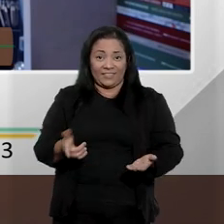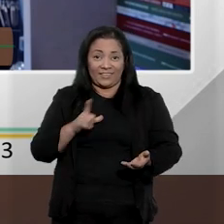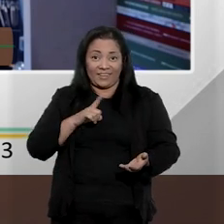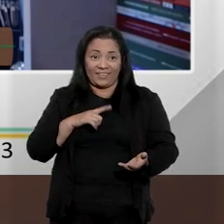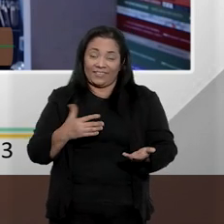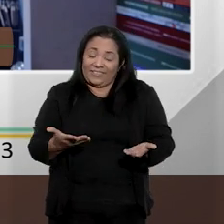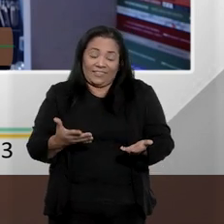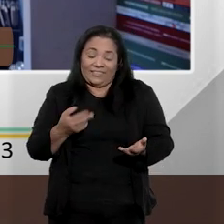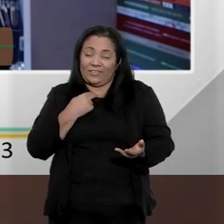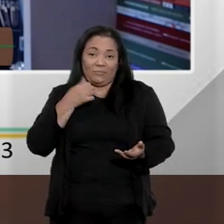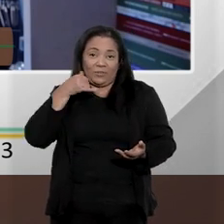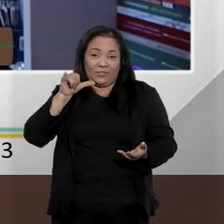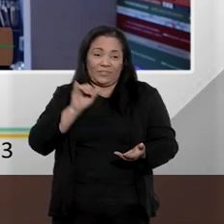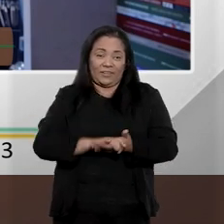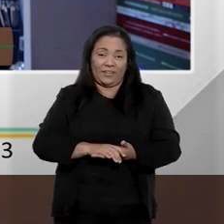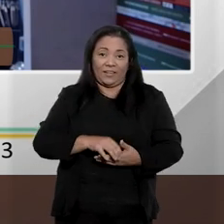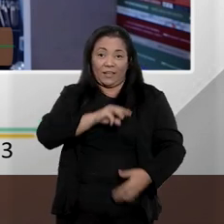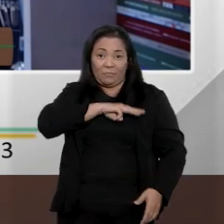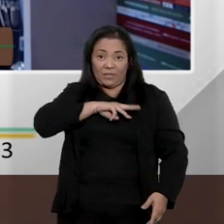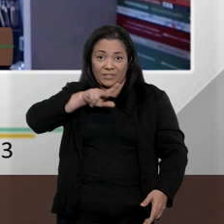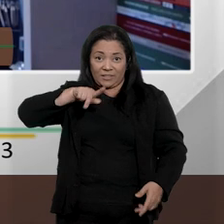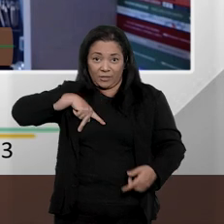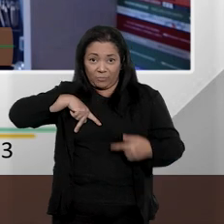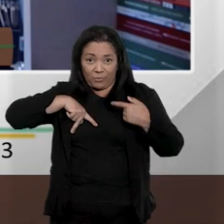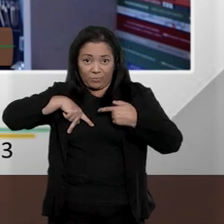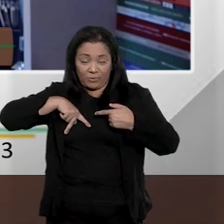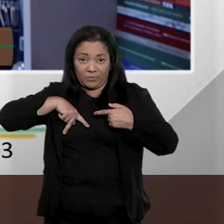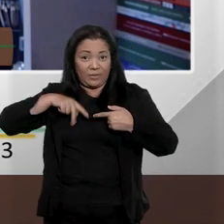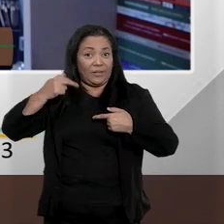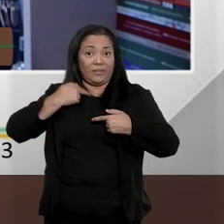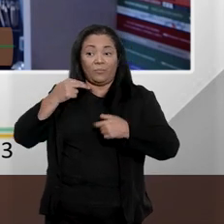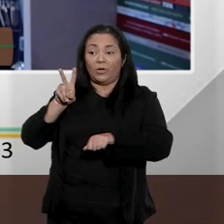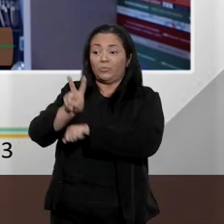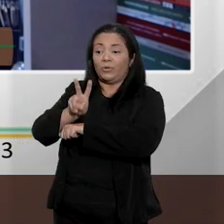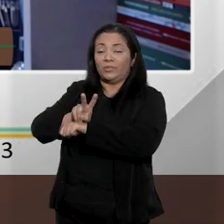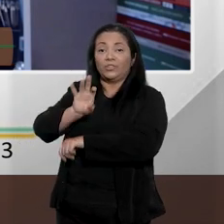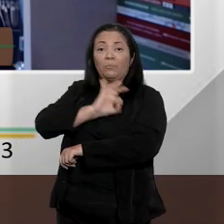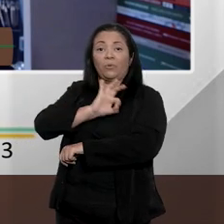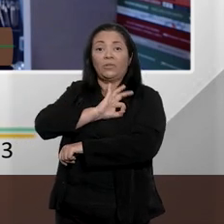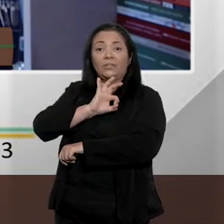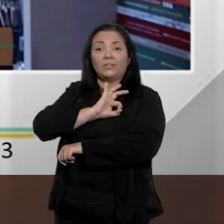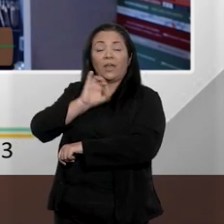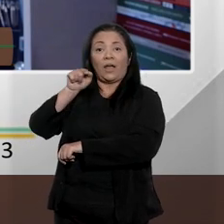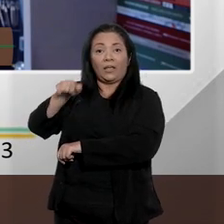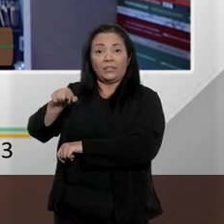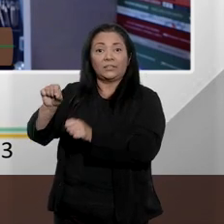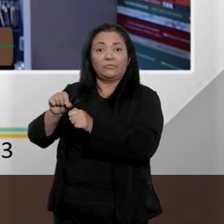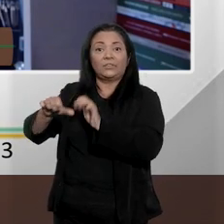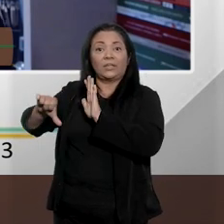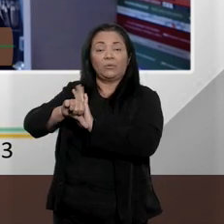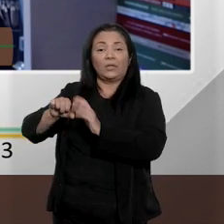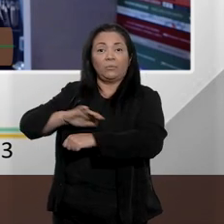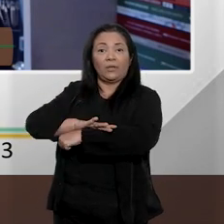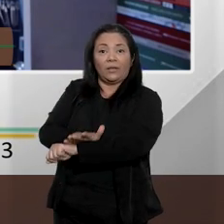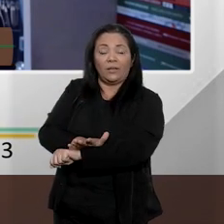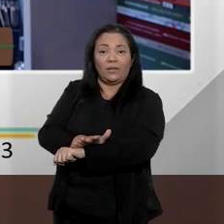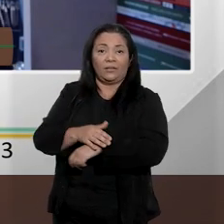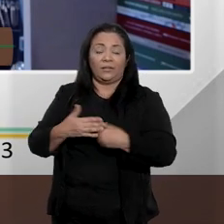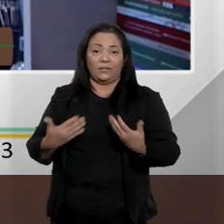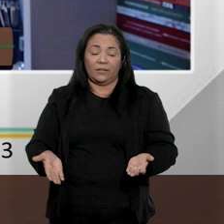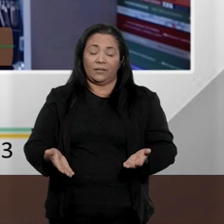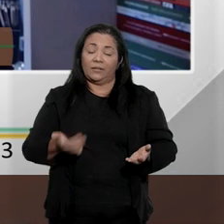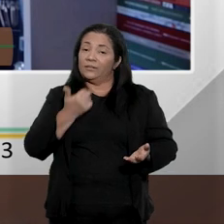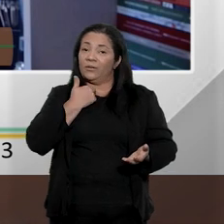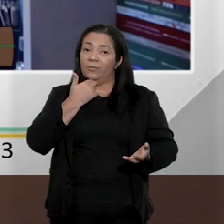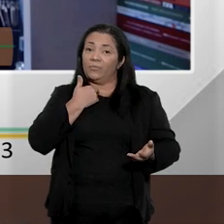Público não seja conivente com práticas policiais racistas. Temos que esperar que o Judiciário,